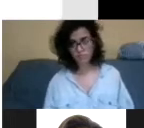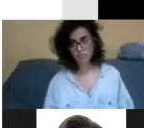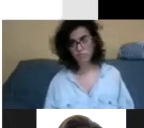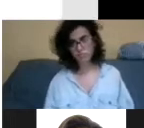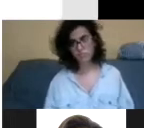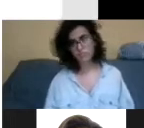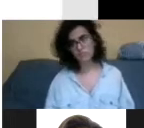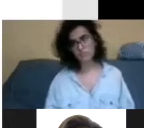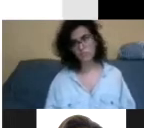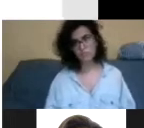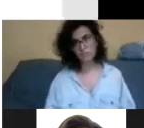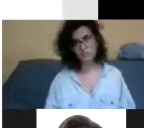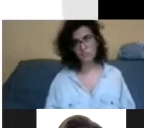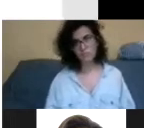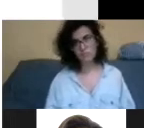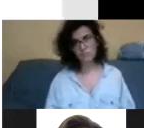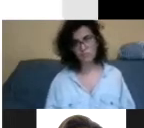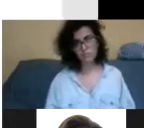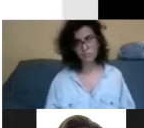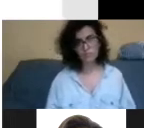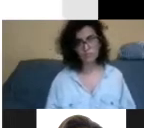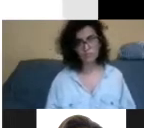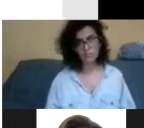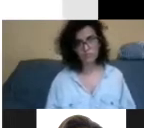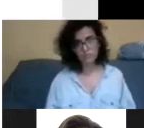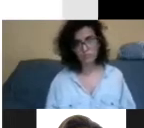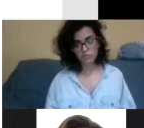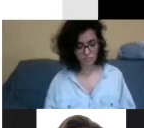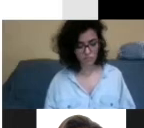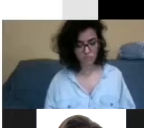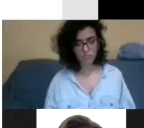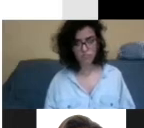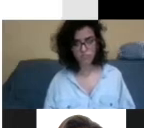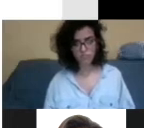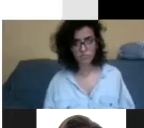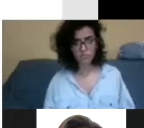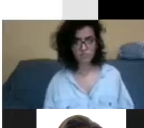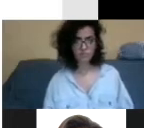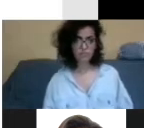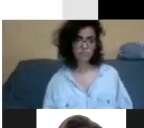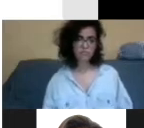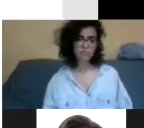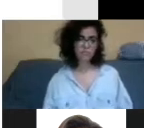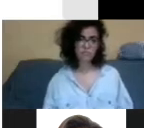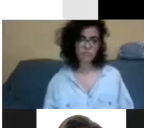falar o essencial, né? E se o texto for muito longo, você pode separar. Aí